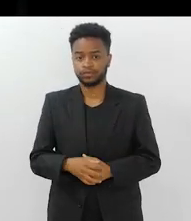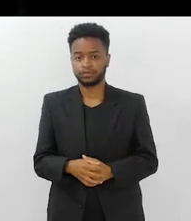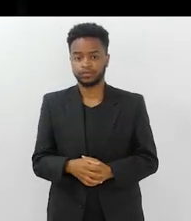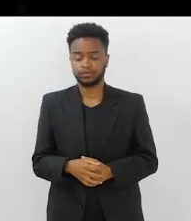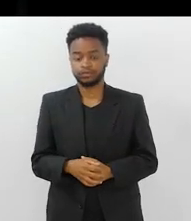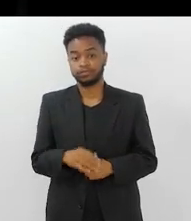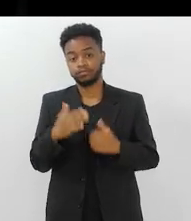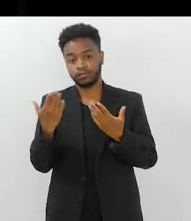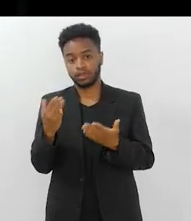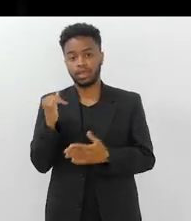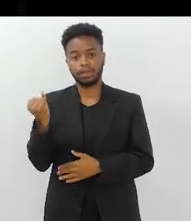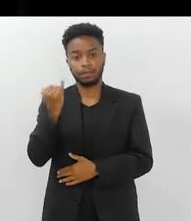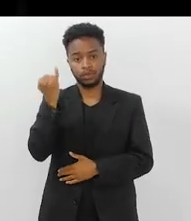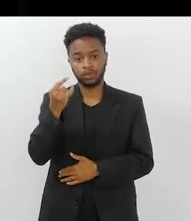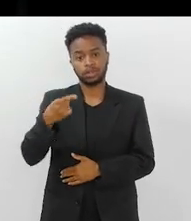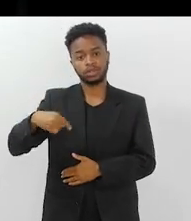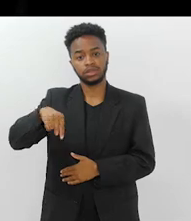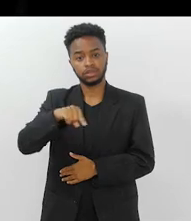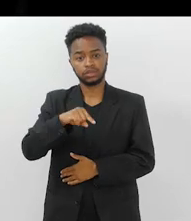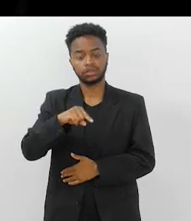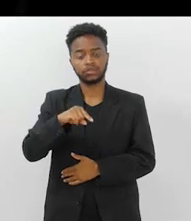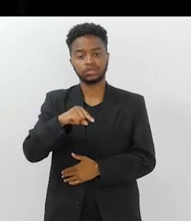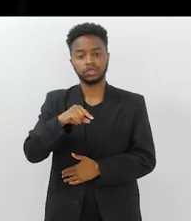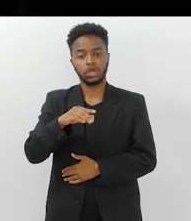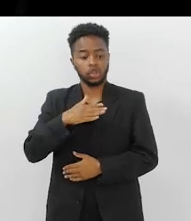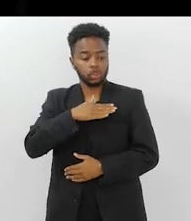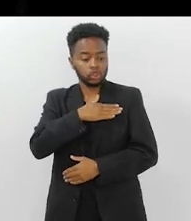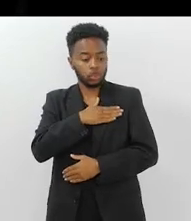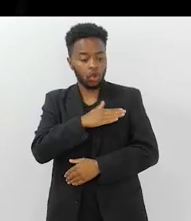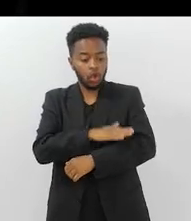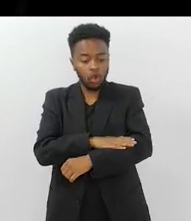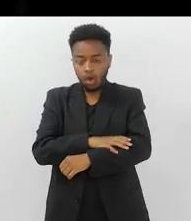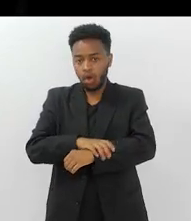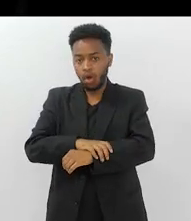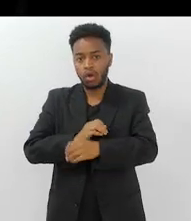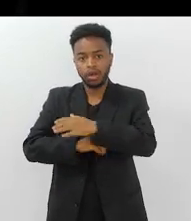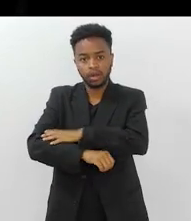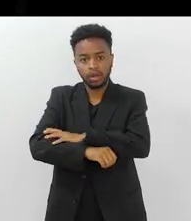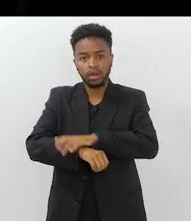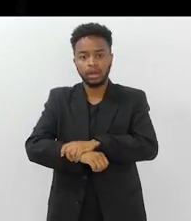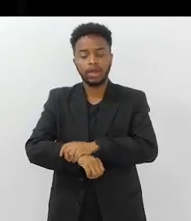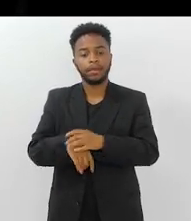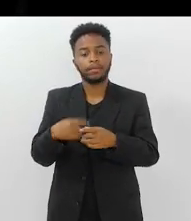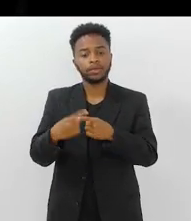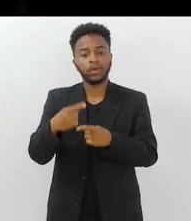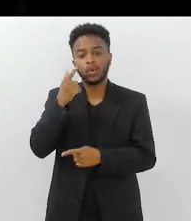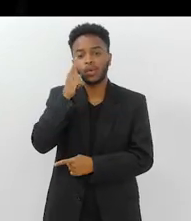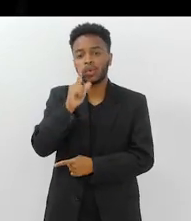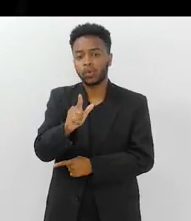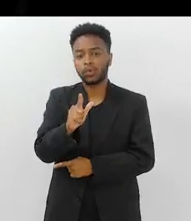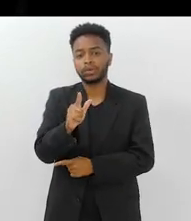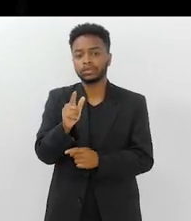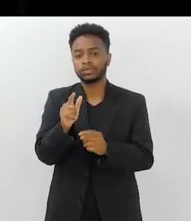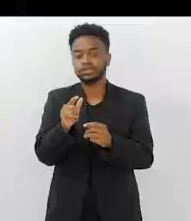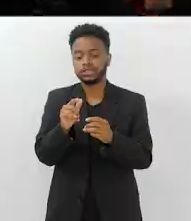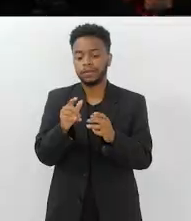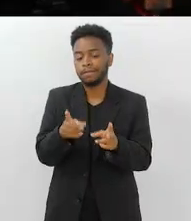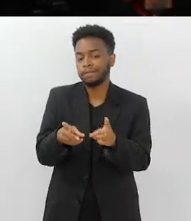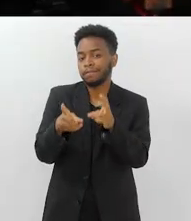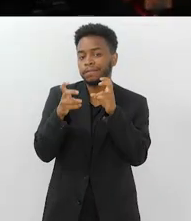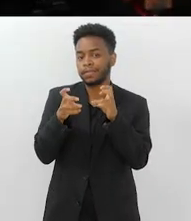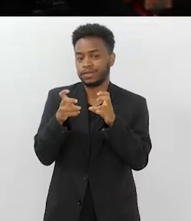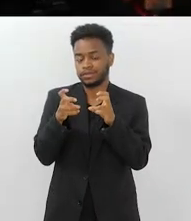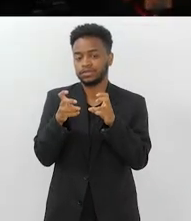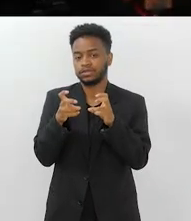É importante também você estar, como eu volto a falar, tocar no idoso para você conseguir, no tato, ter a